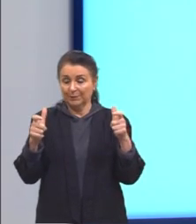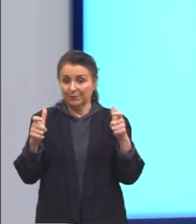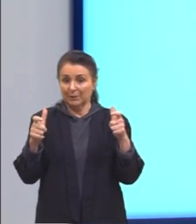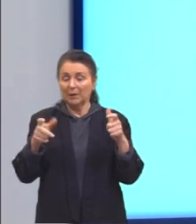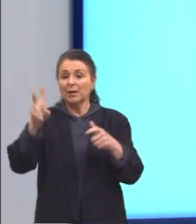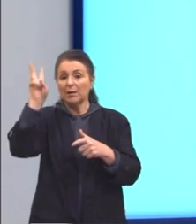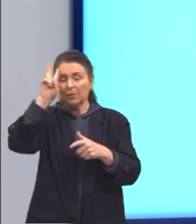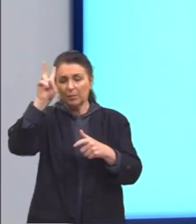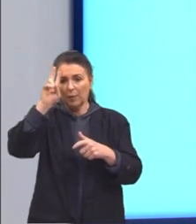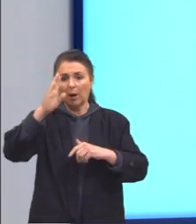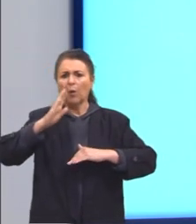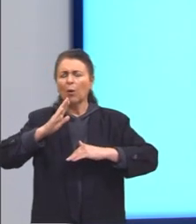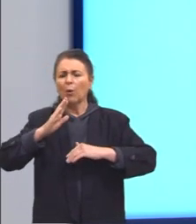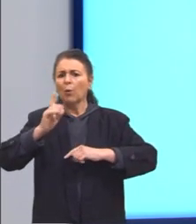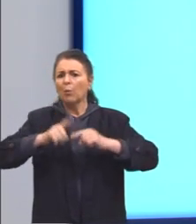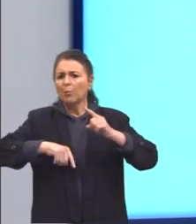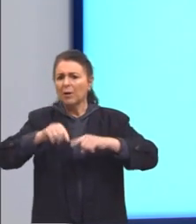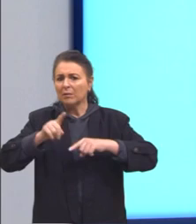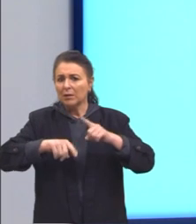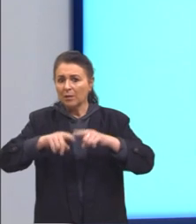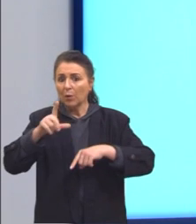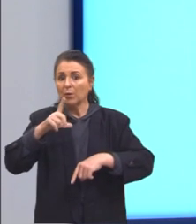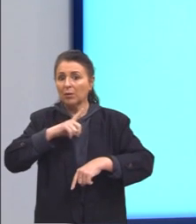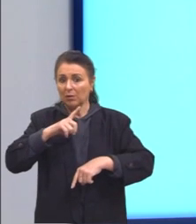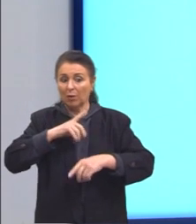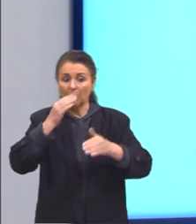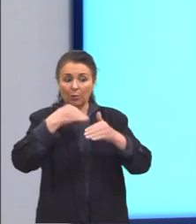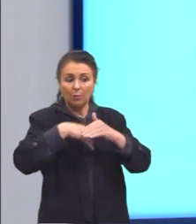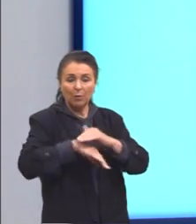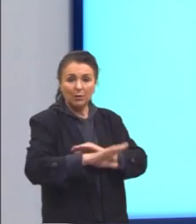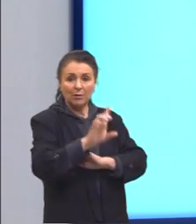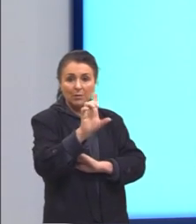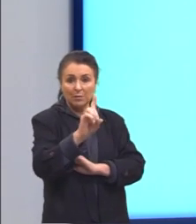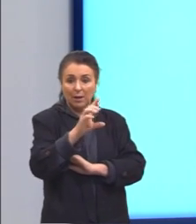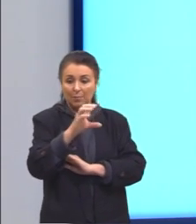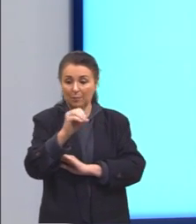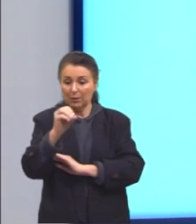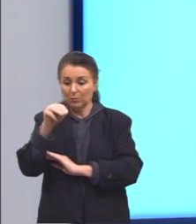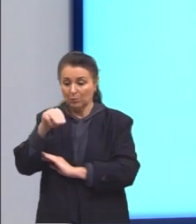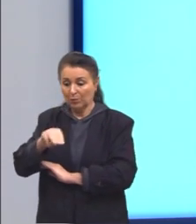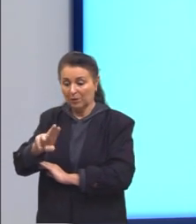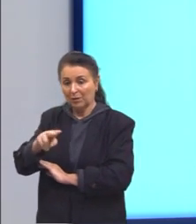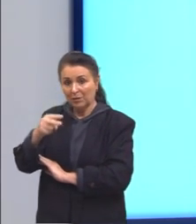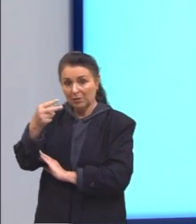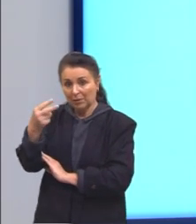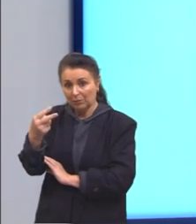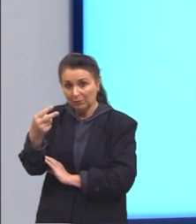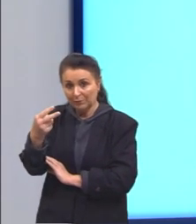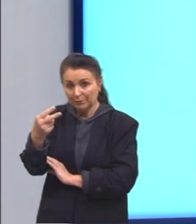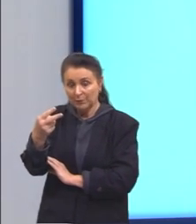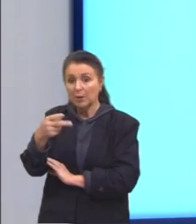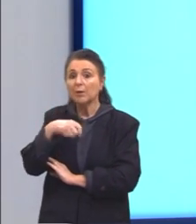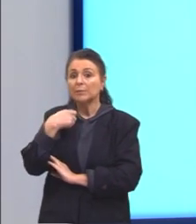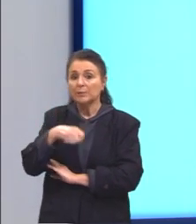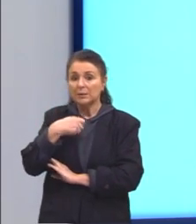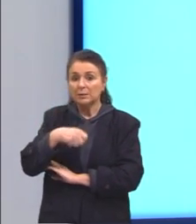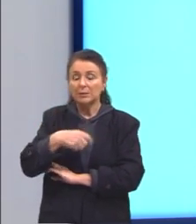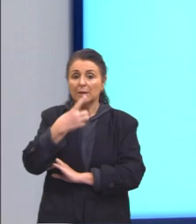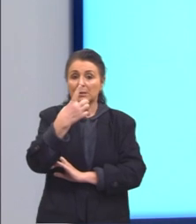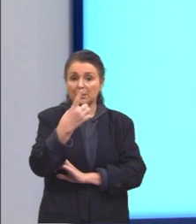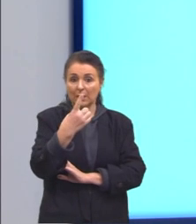material que tinha disponível em estoque era de 100 metros quadrados e nós necessitamos de